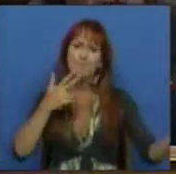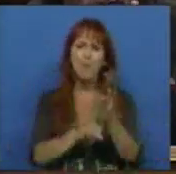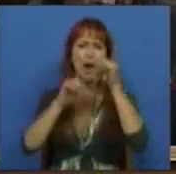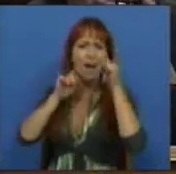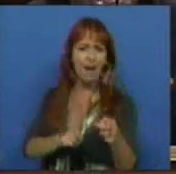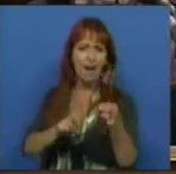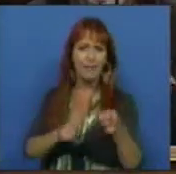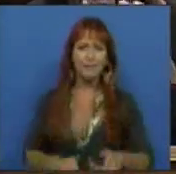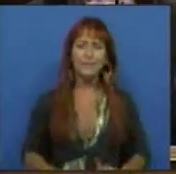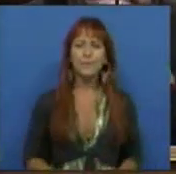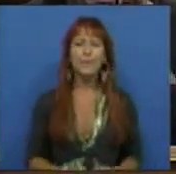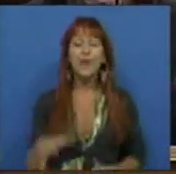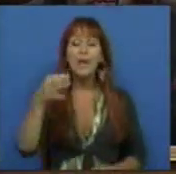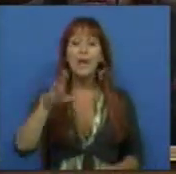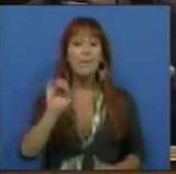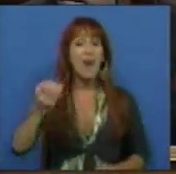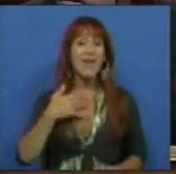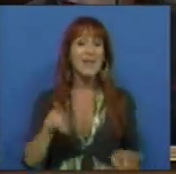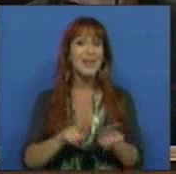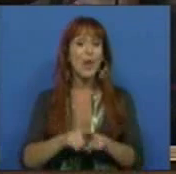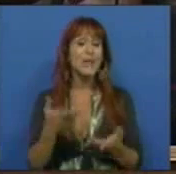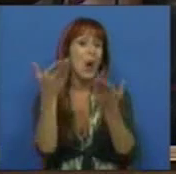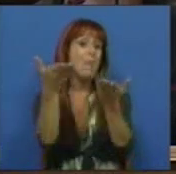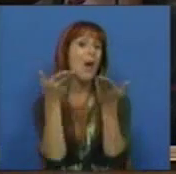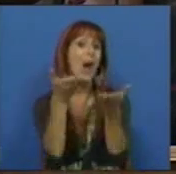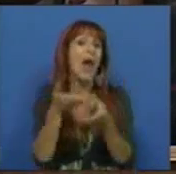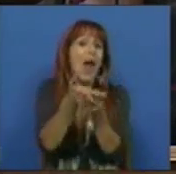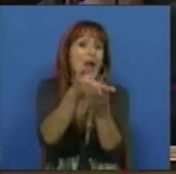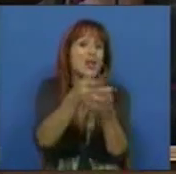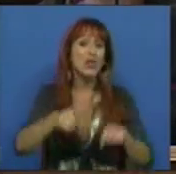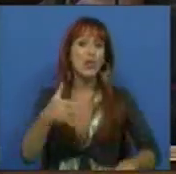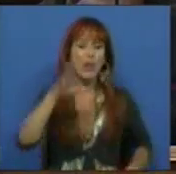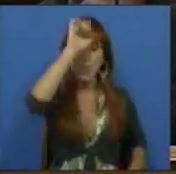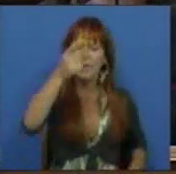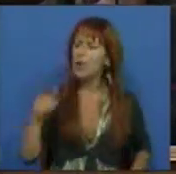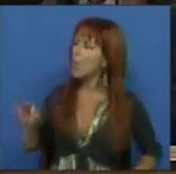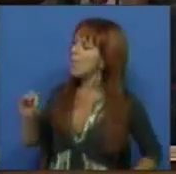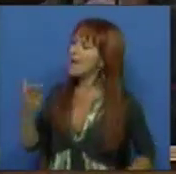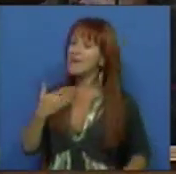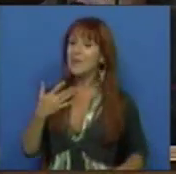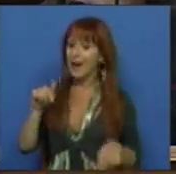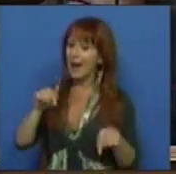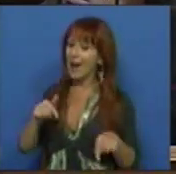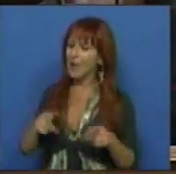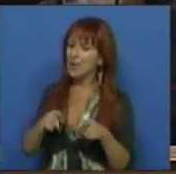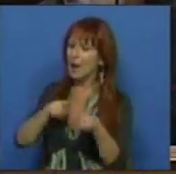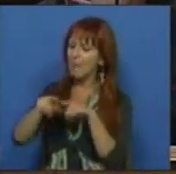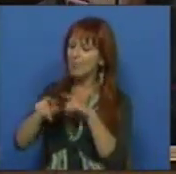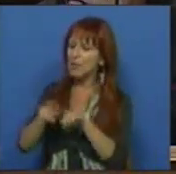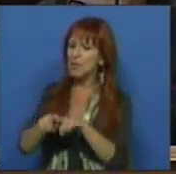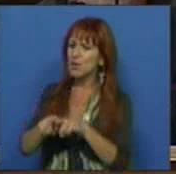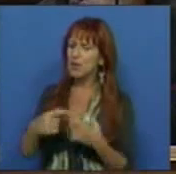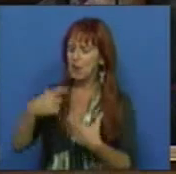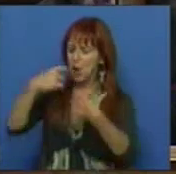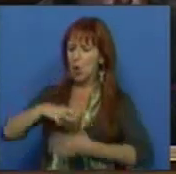verdade. O PSD não dá só a mão ao Governo. O PSD está com esta política de